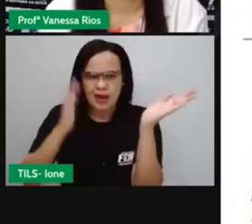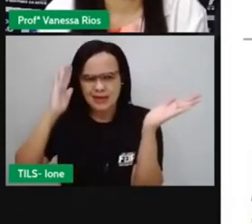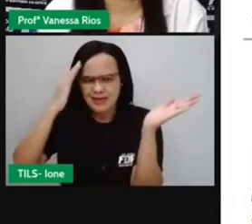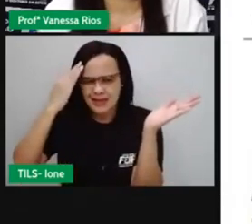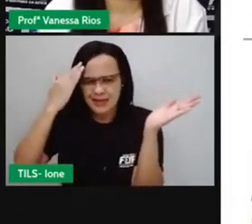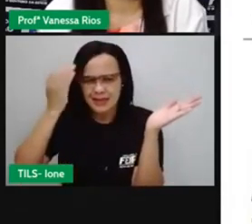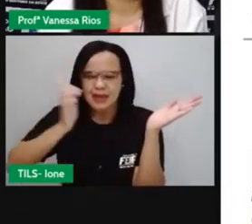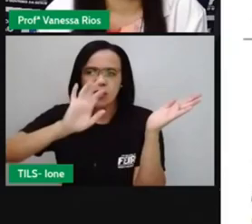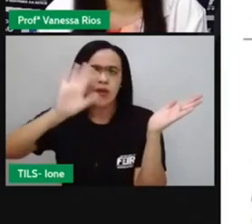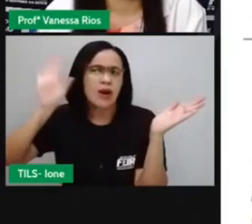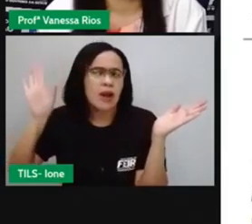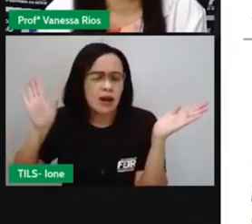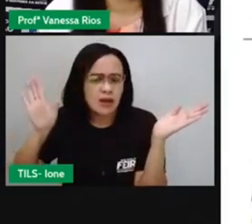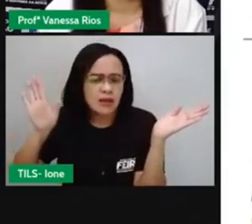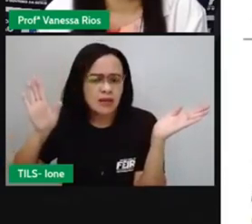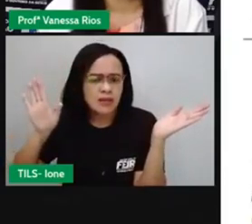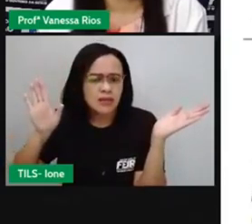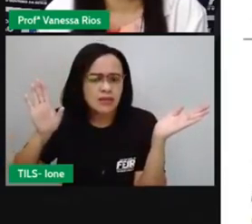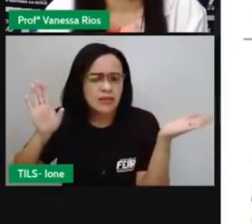cliente queria?